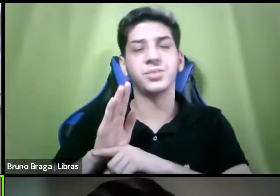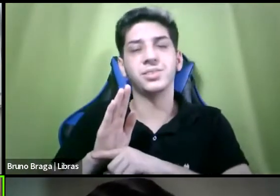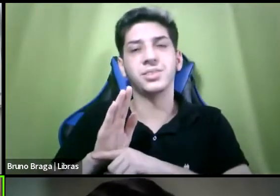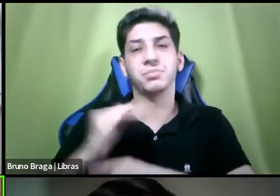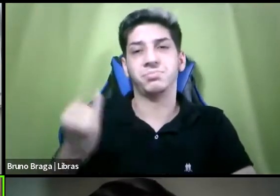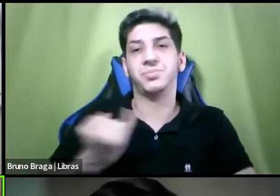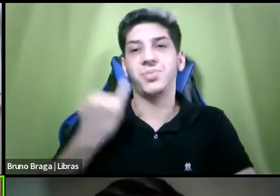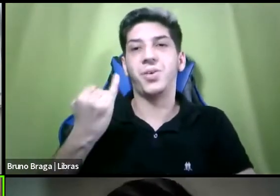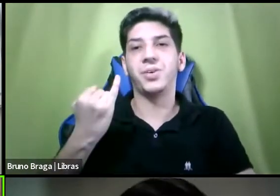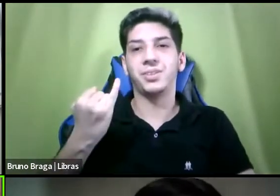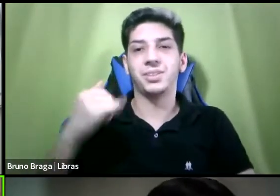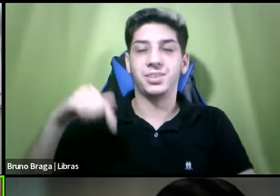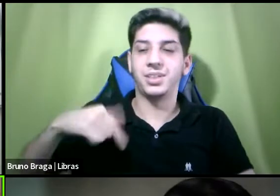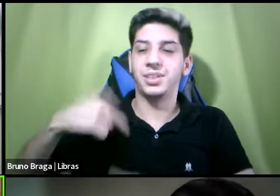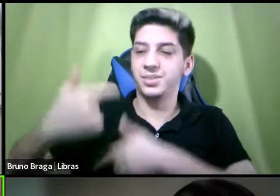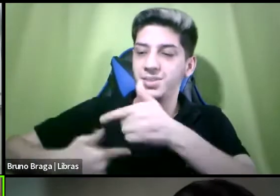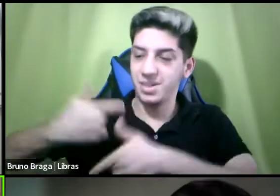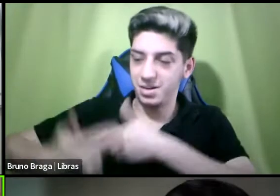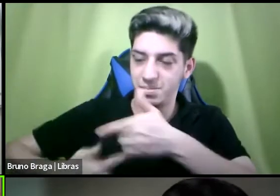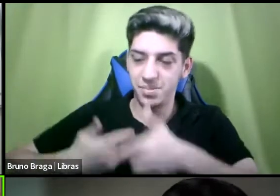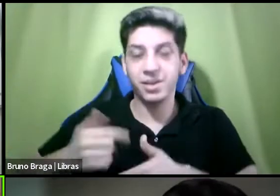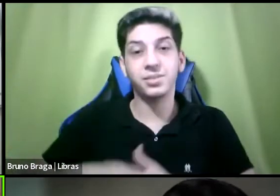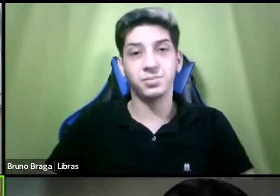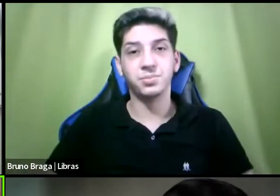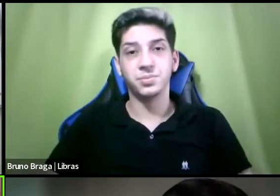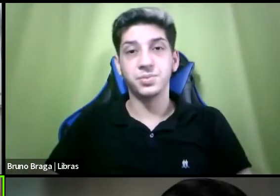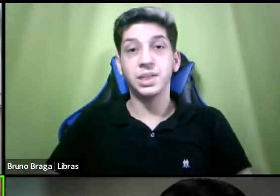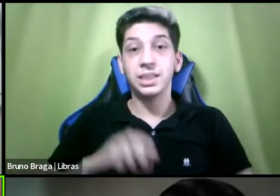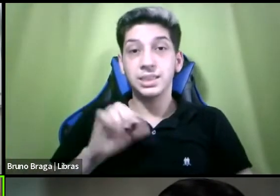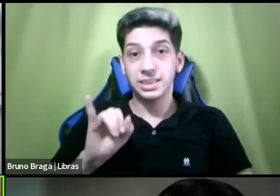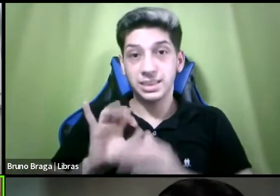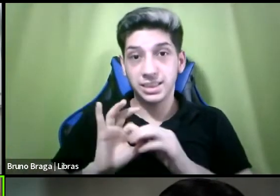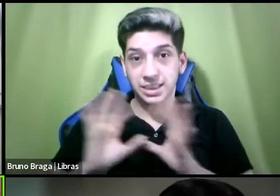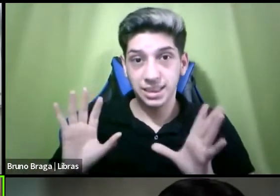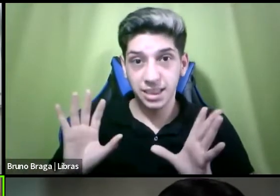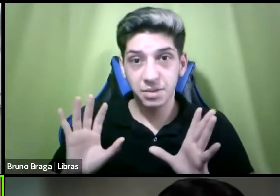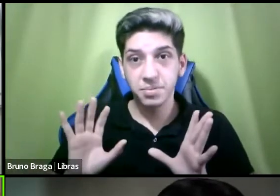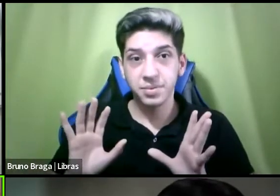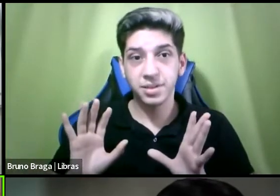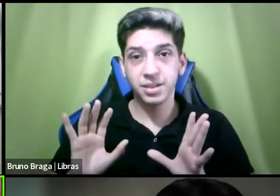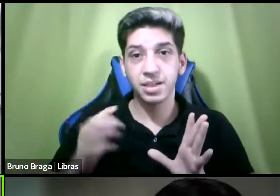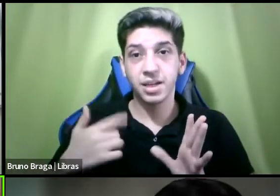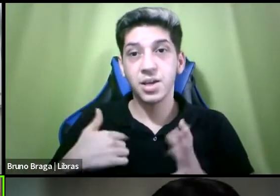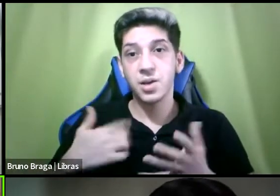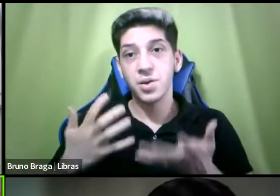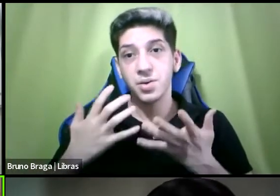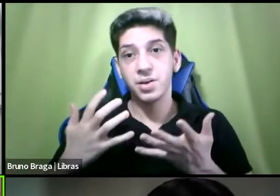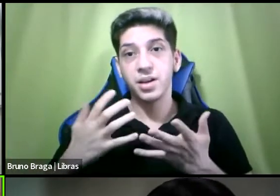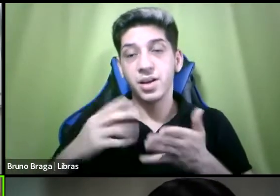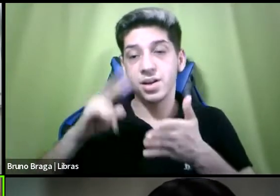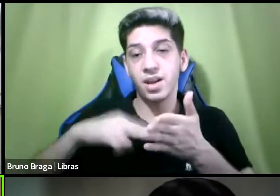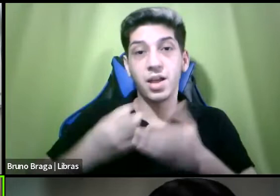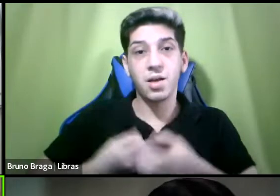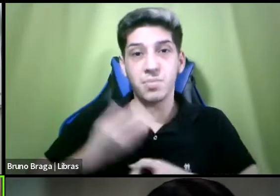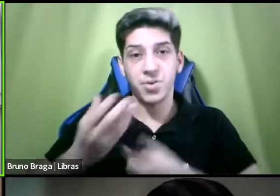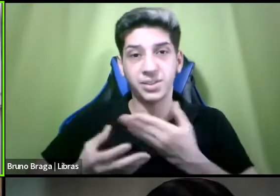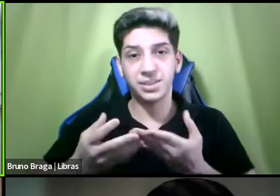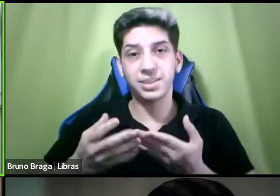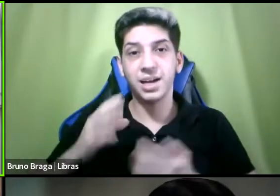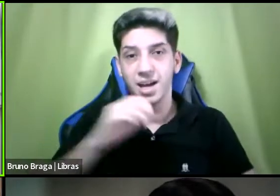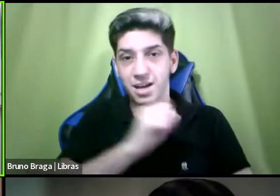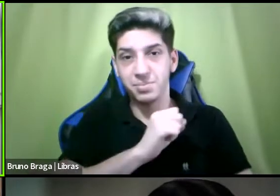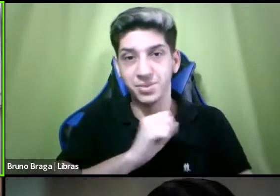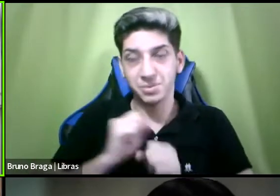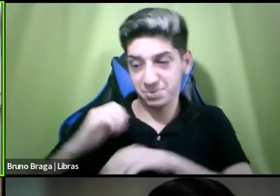esse esse trabalho se você me permite eu gostaria de ler uma poesia muito rápida que eu fiz